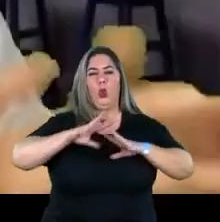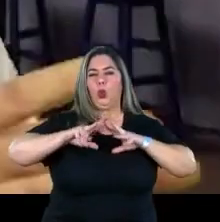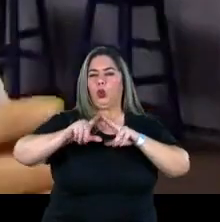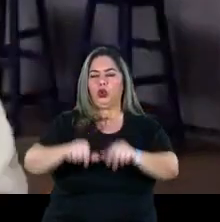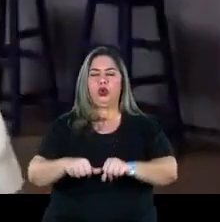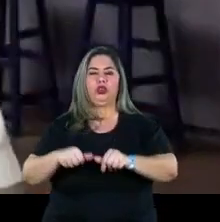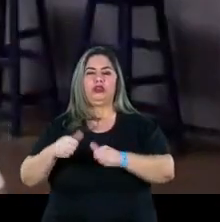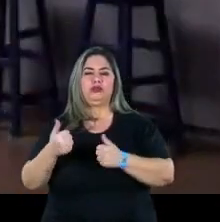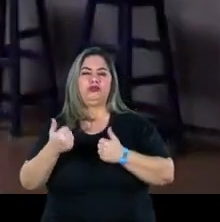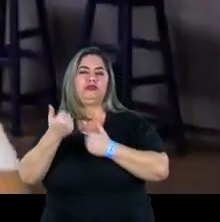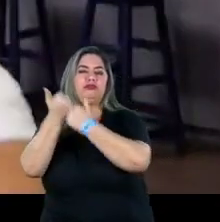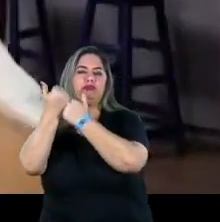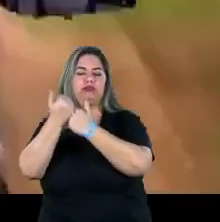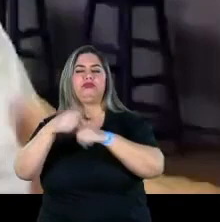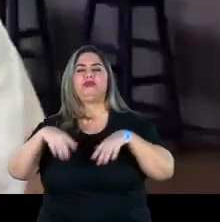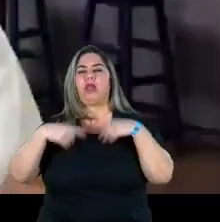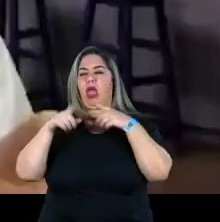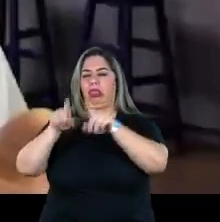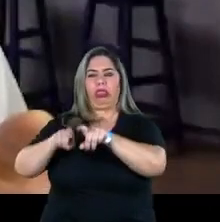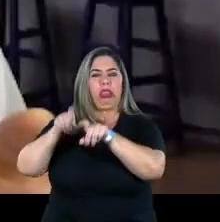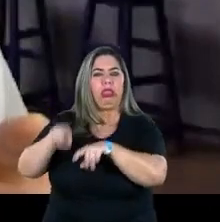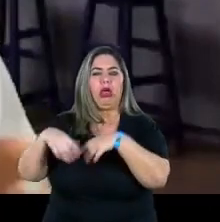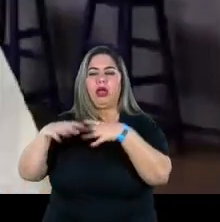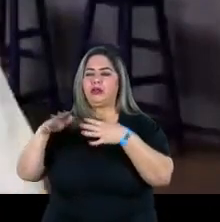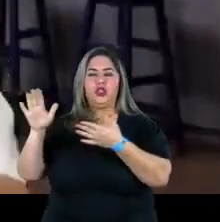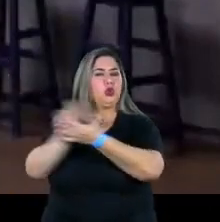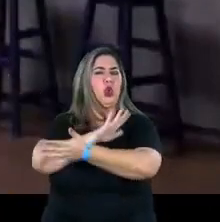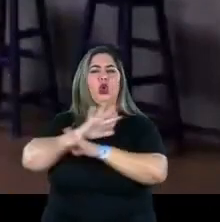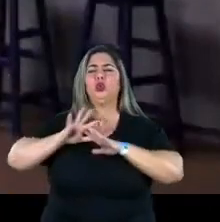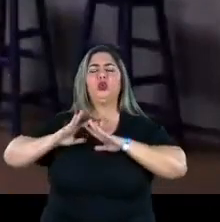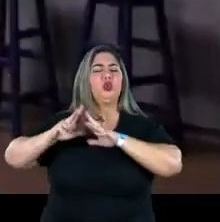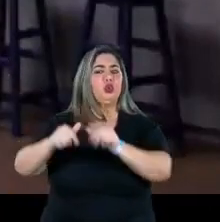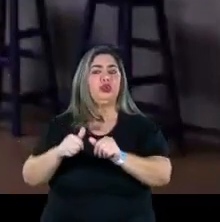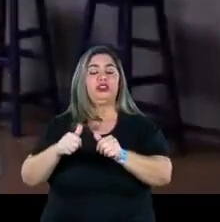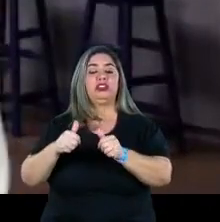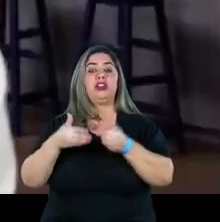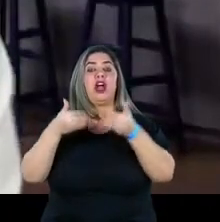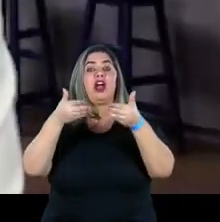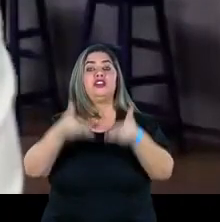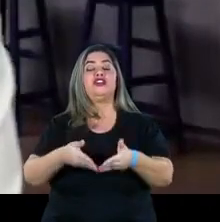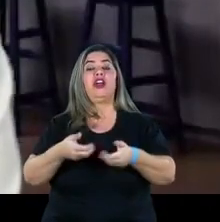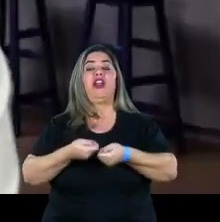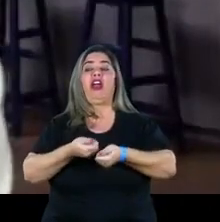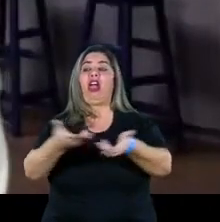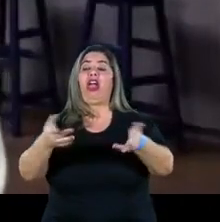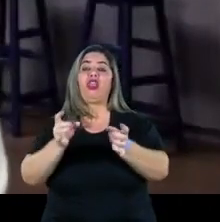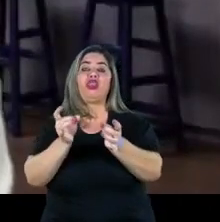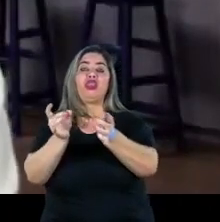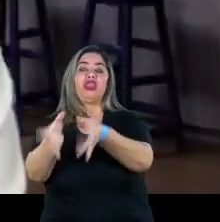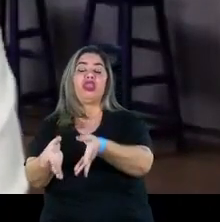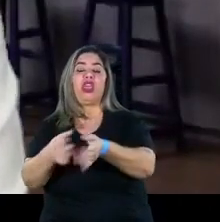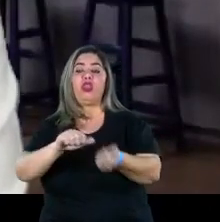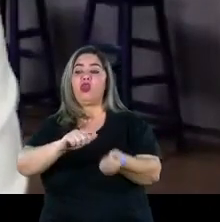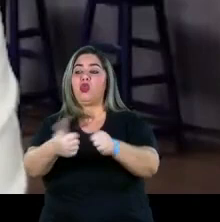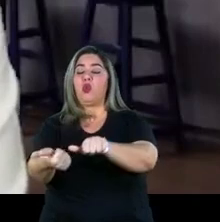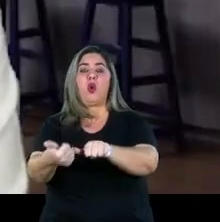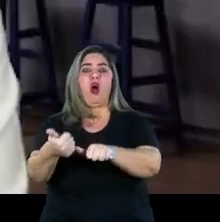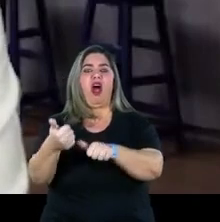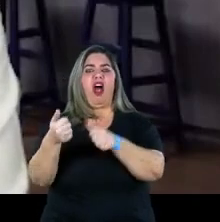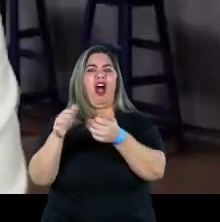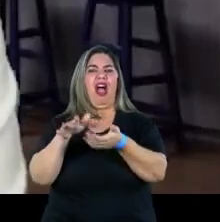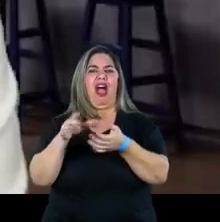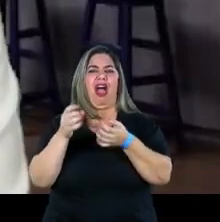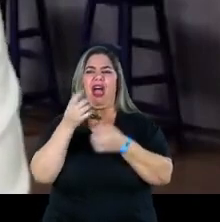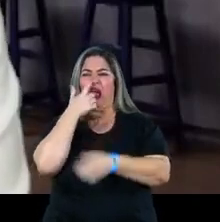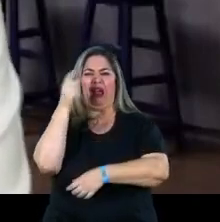políticas públicas de apoio ao pequeno produtor, a cadeia do alimento, e aí agora se chega e quer se distribuir o resto de alimento. Então, só para